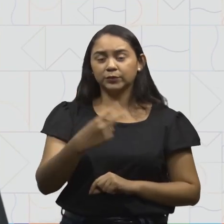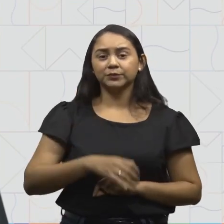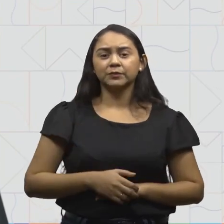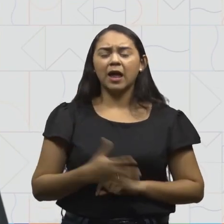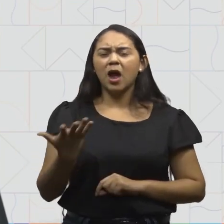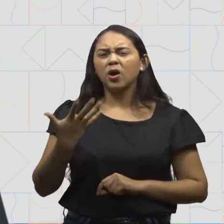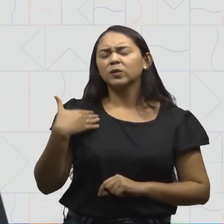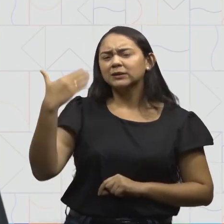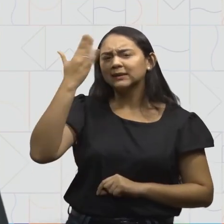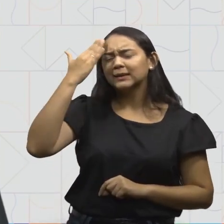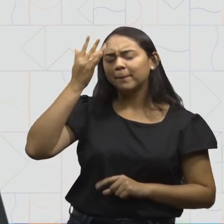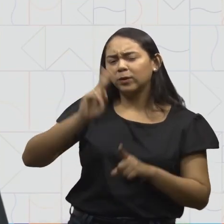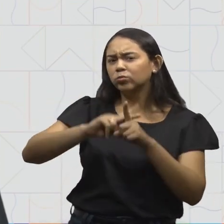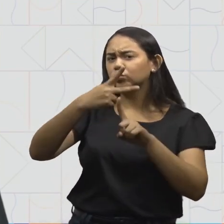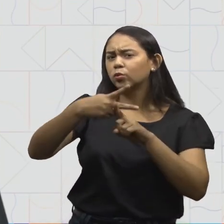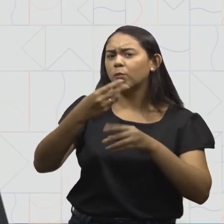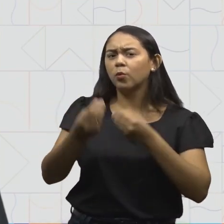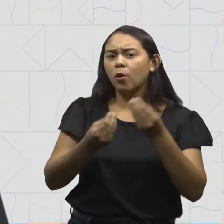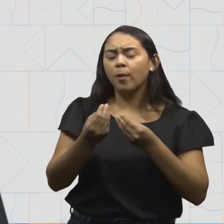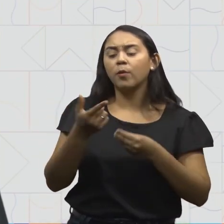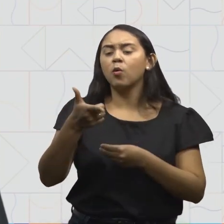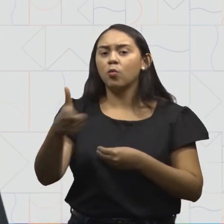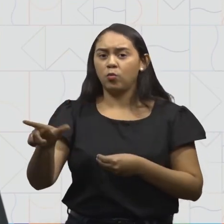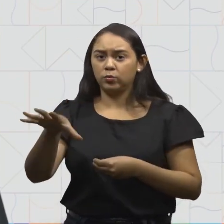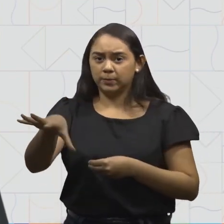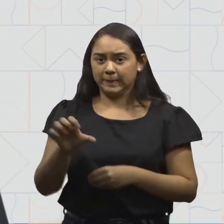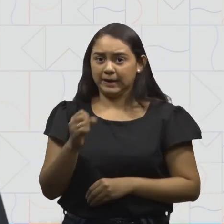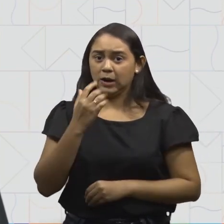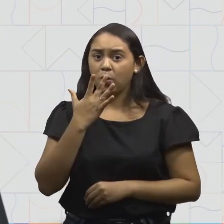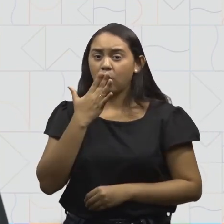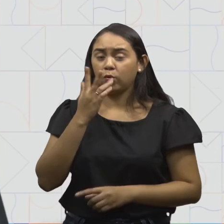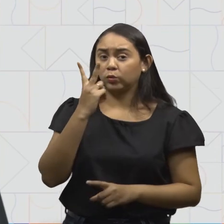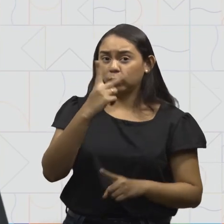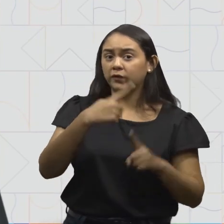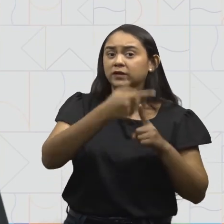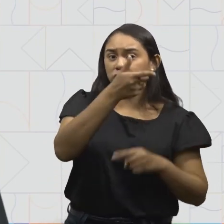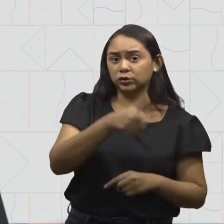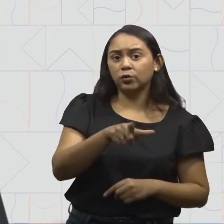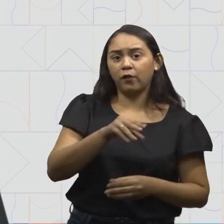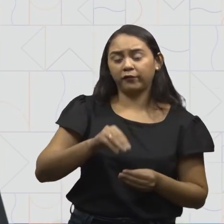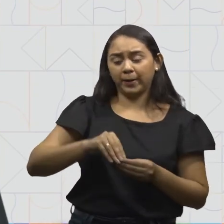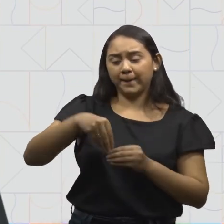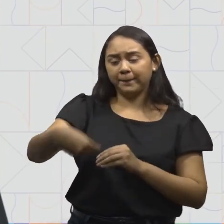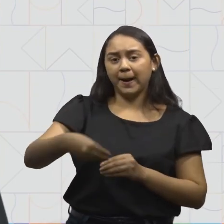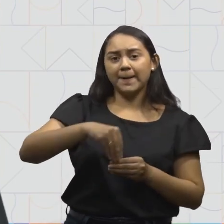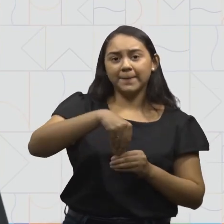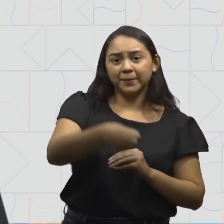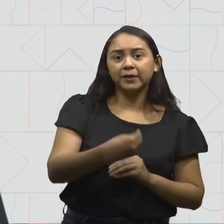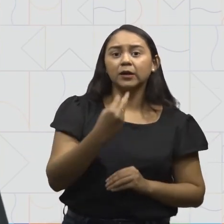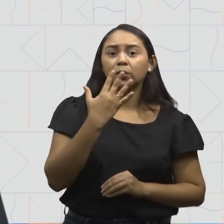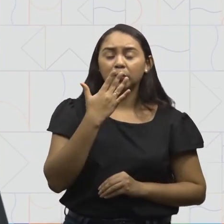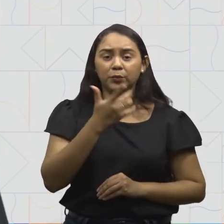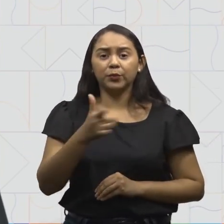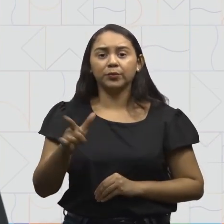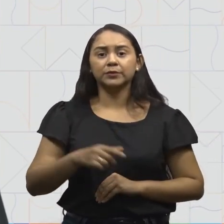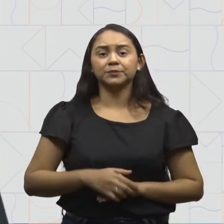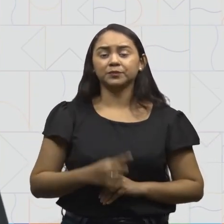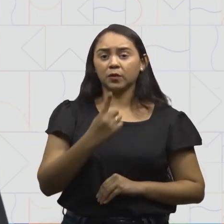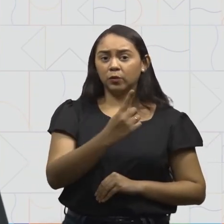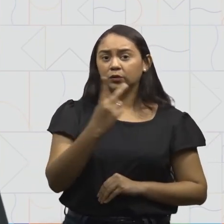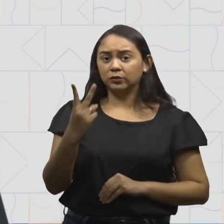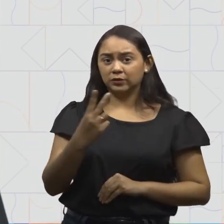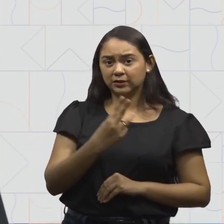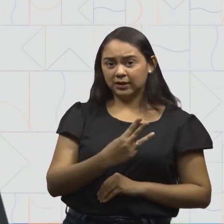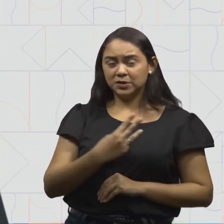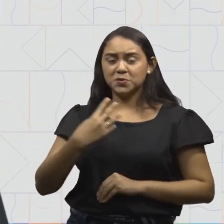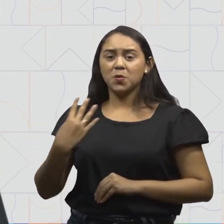dois. Se eu quero saber o dobro, eu vou repetir o dois duas vezes. Então, vamos lá contar. Um,